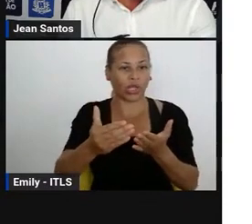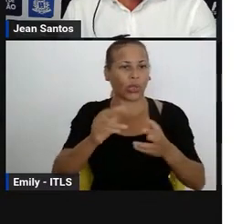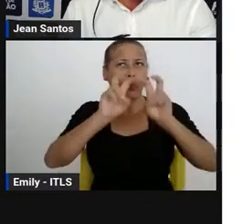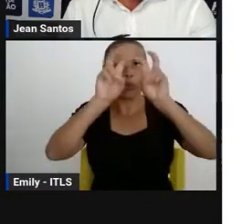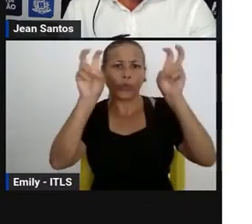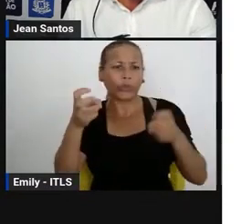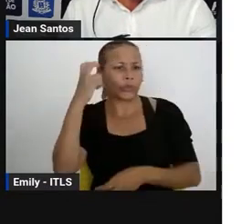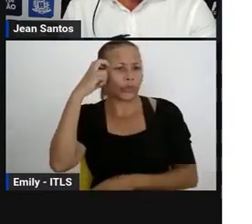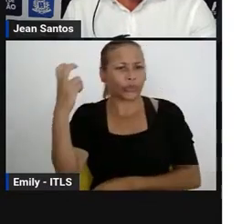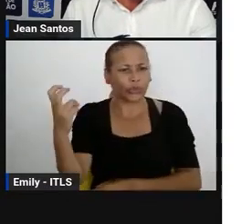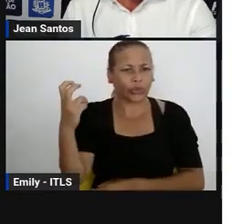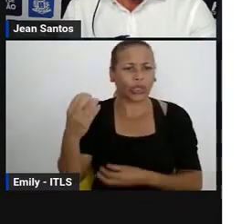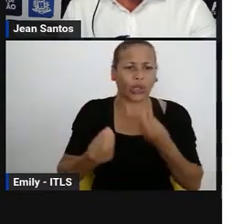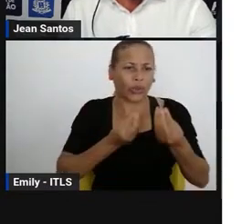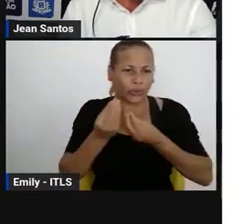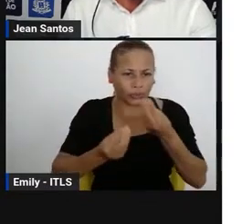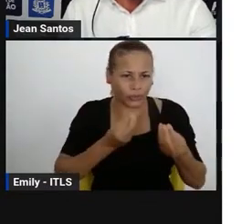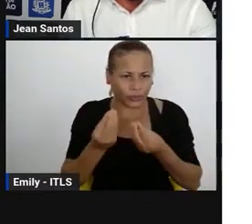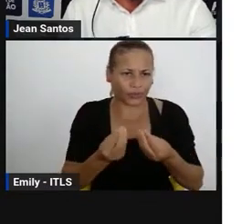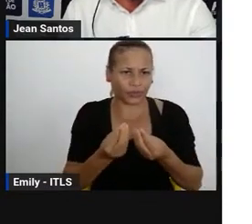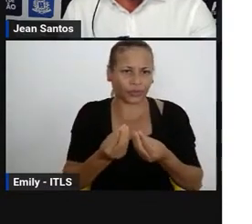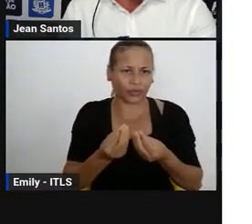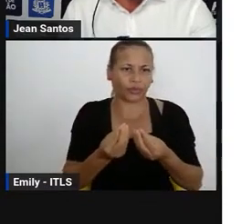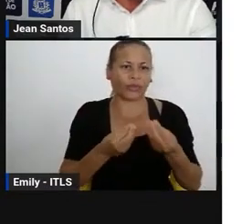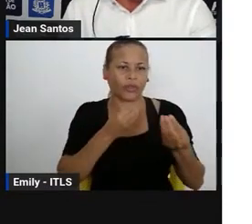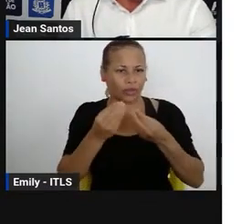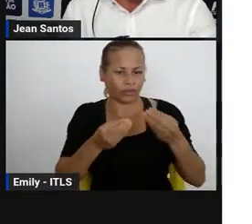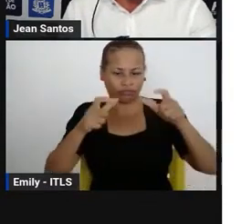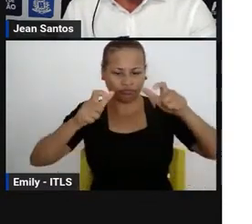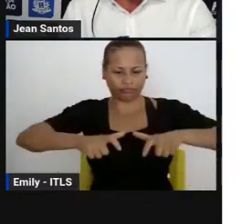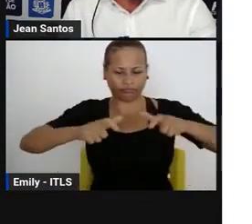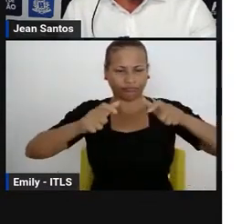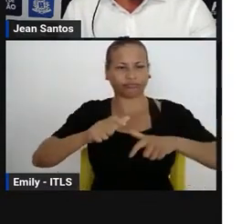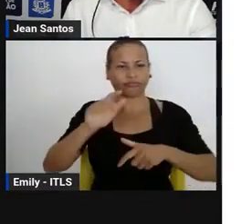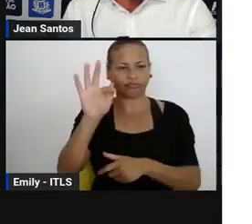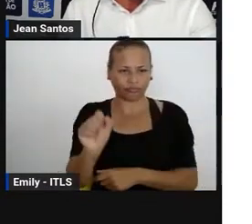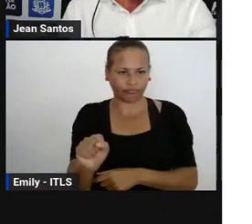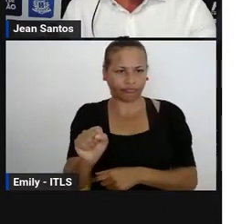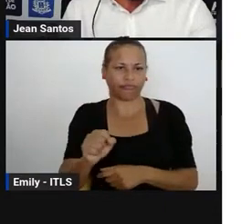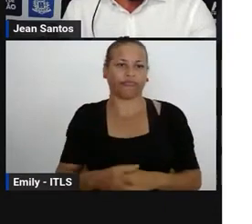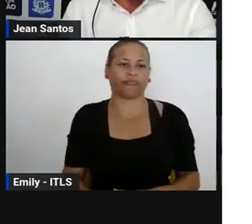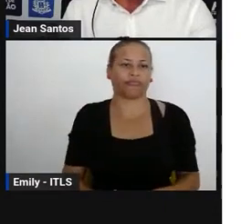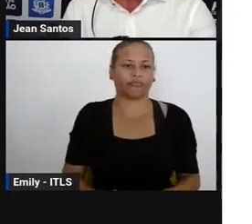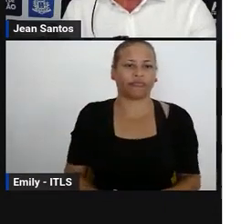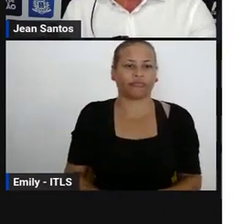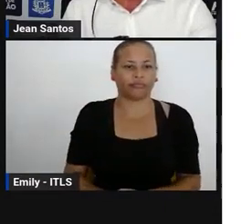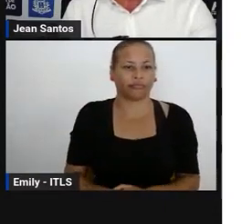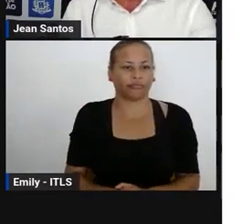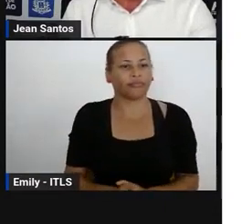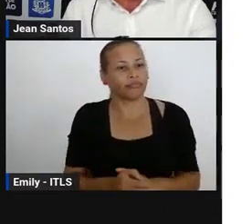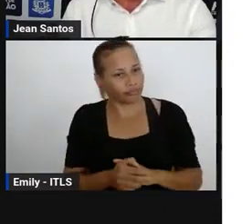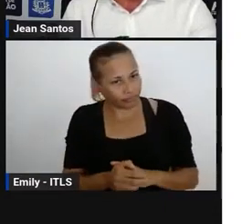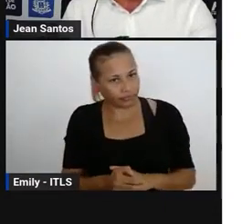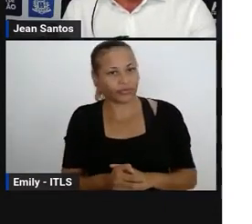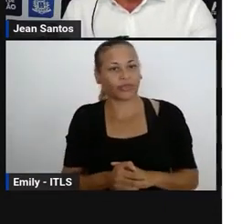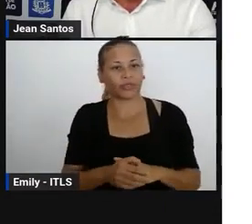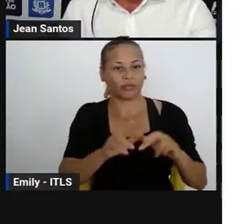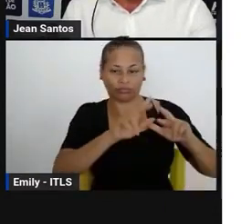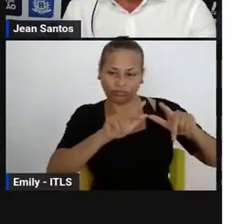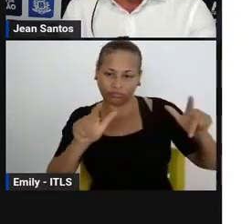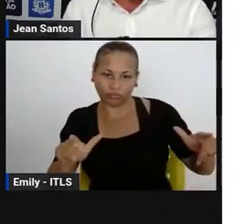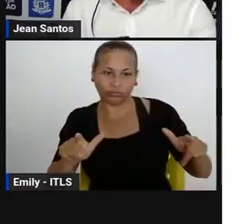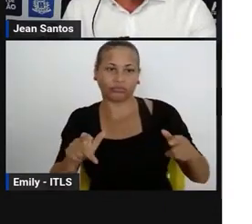conhecimento e valorização de outras práticas culturais dentro da sua própria lógica cultural. Eu fiz aqui um recorte